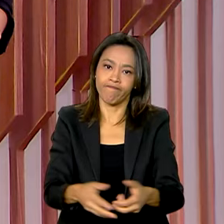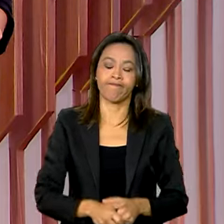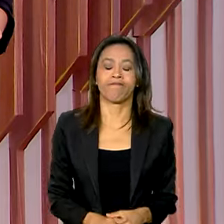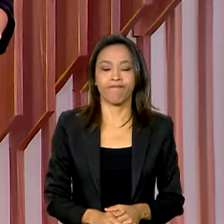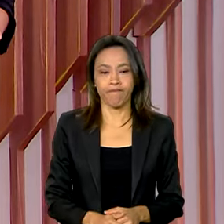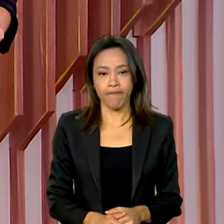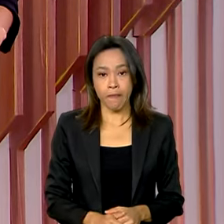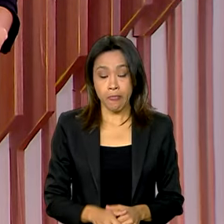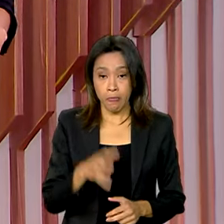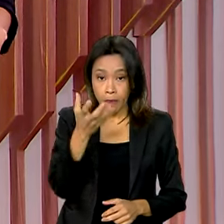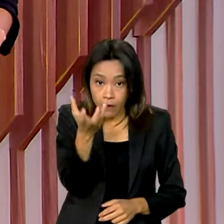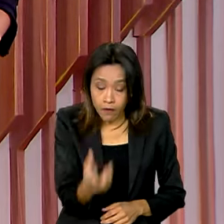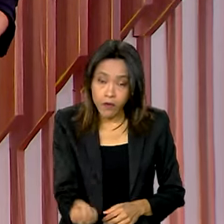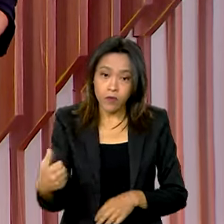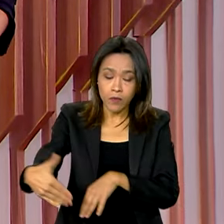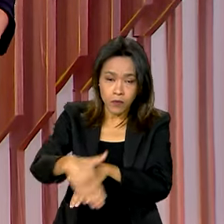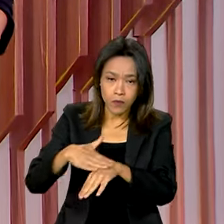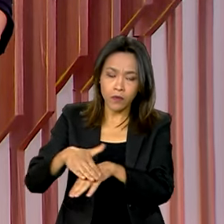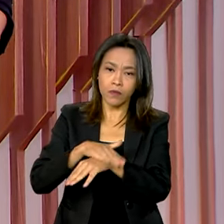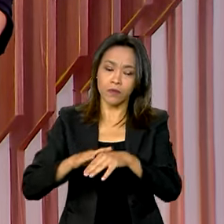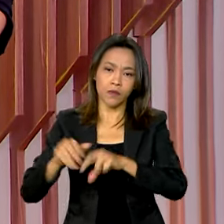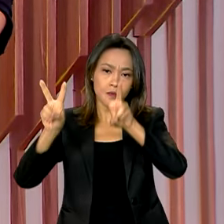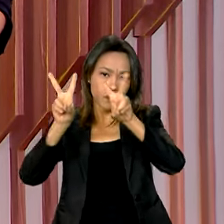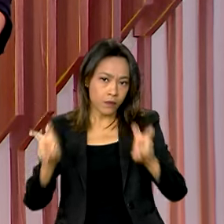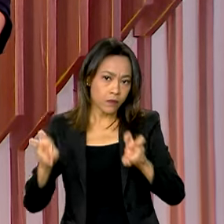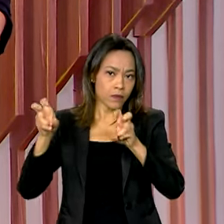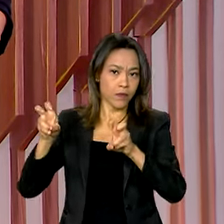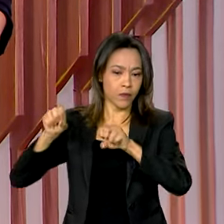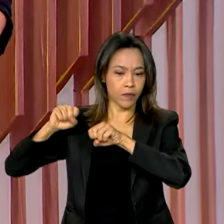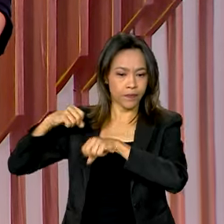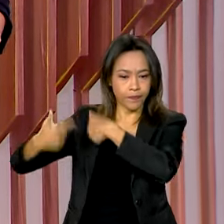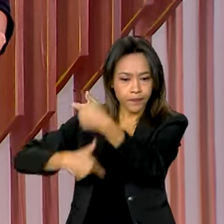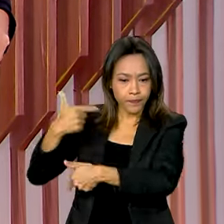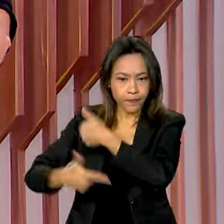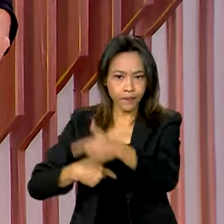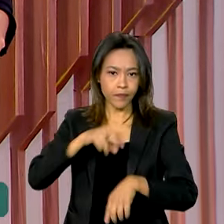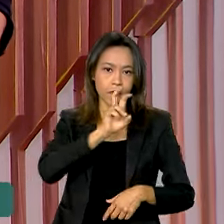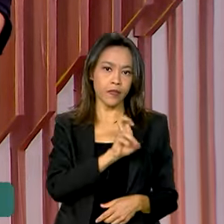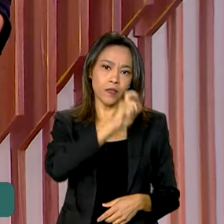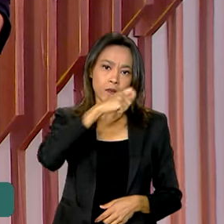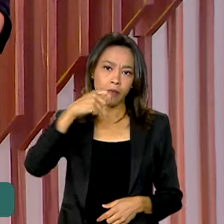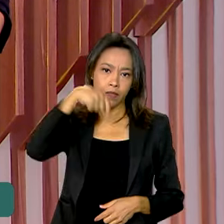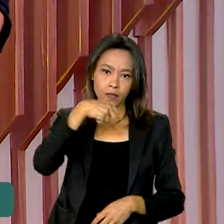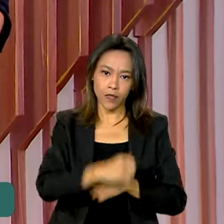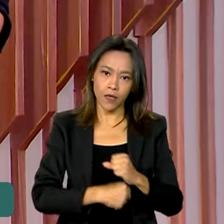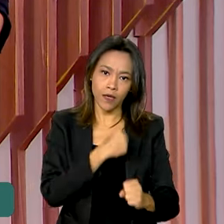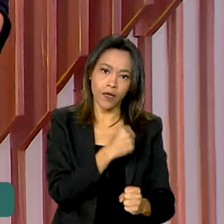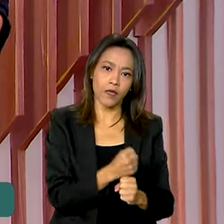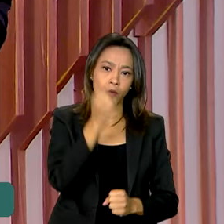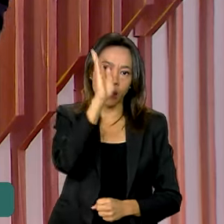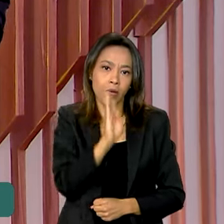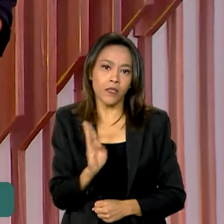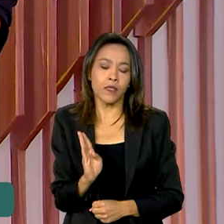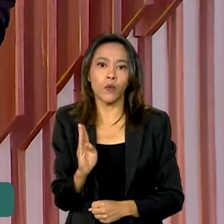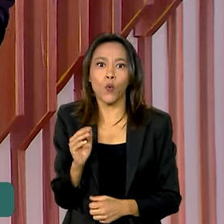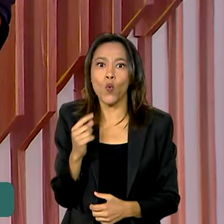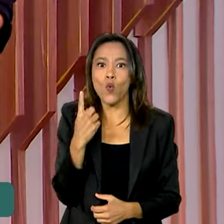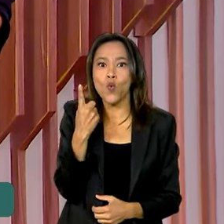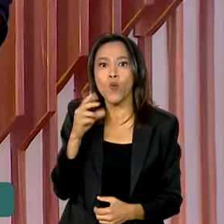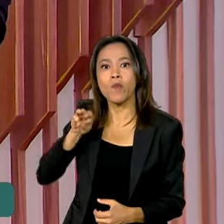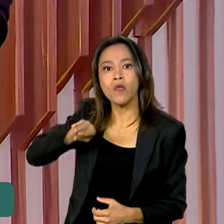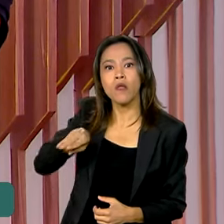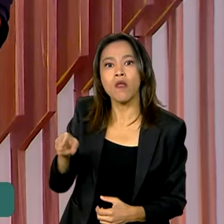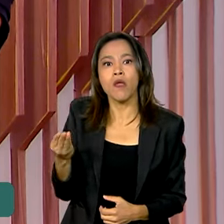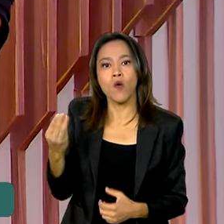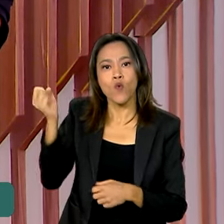vamos falar vamos de emprego agora porque nos cinco primeiros meses deste ano o Brasil gerou mais de um milhão de empregos com